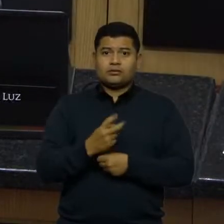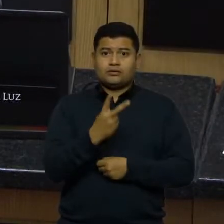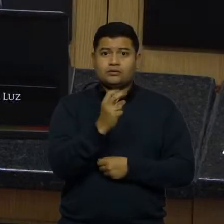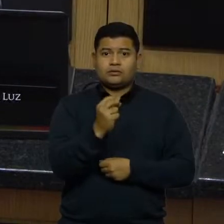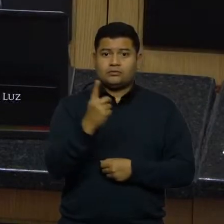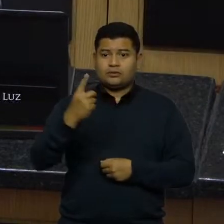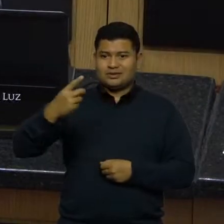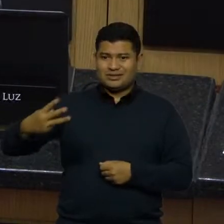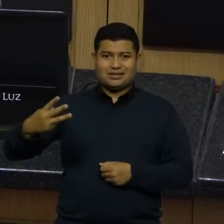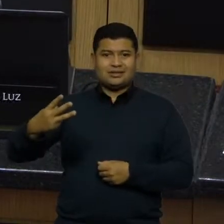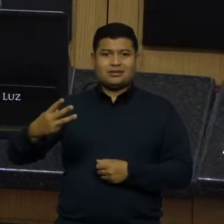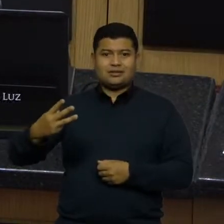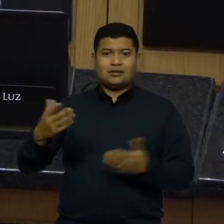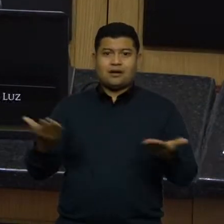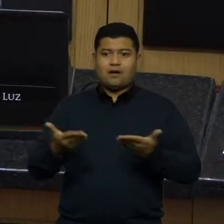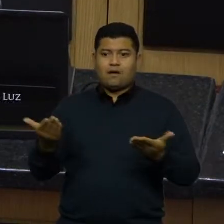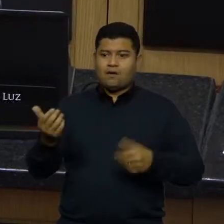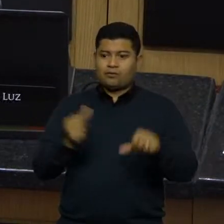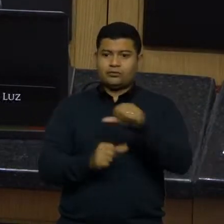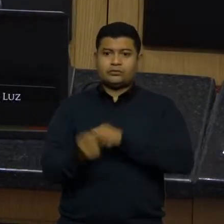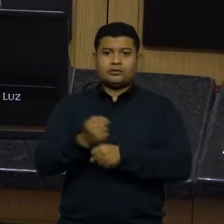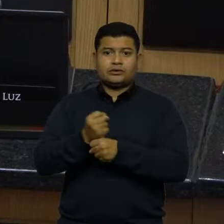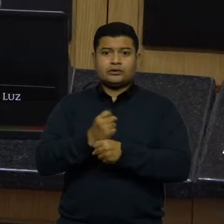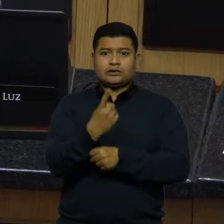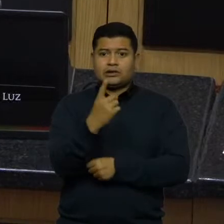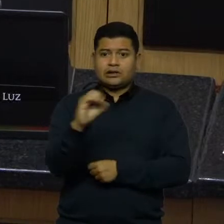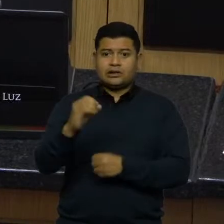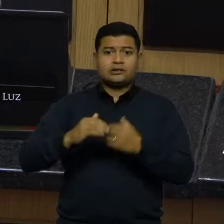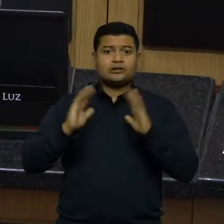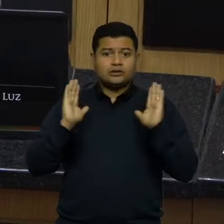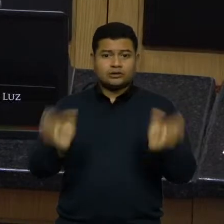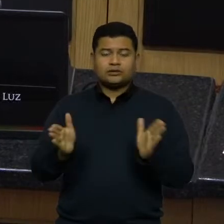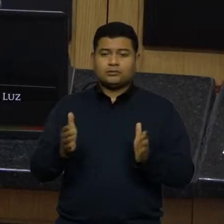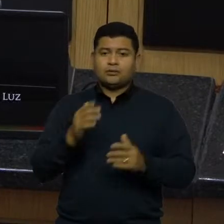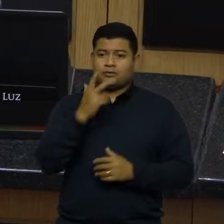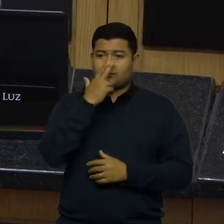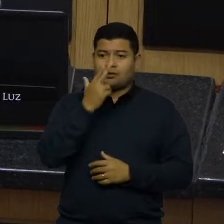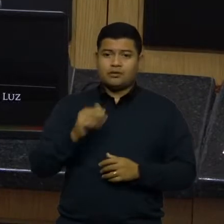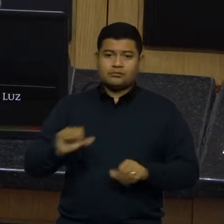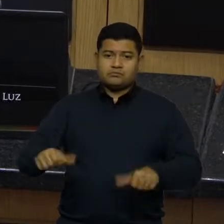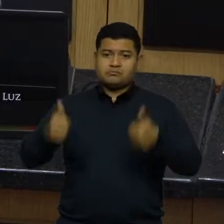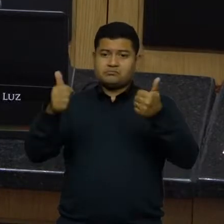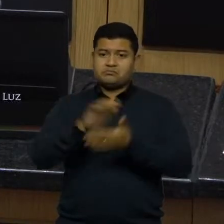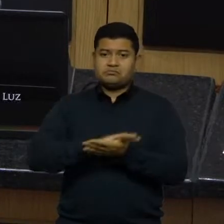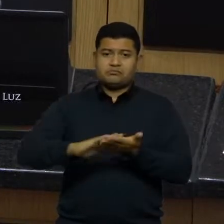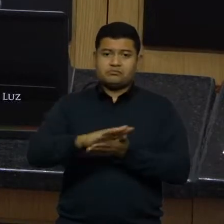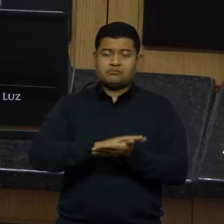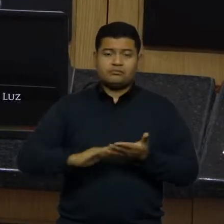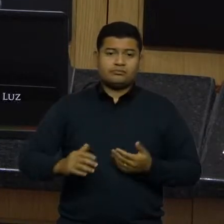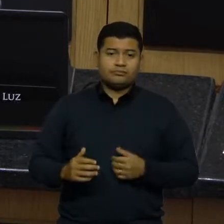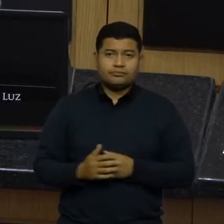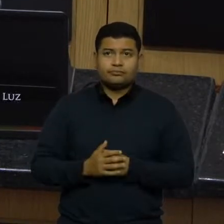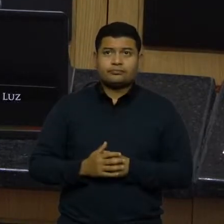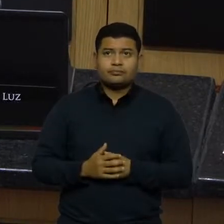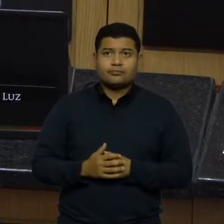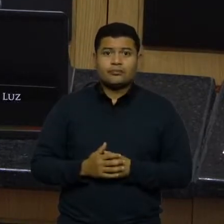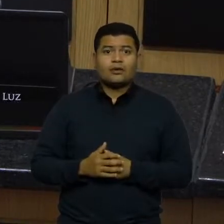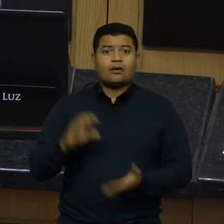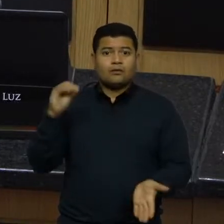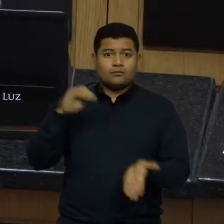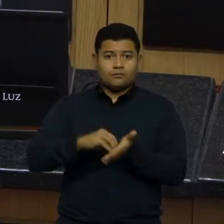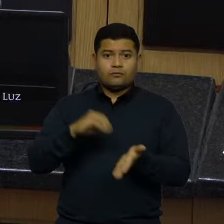e parece que a coisa não melhorou. Então, não bastassem esses aspectos ideológicos, está público, senhores deputados, que falta